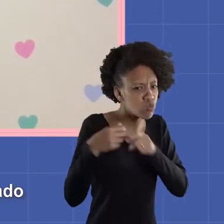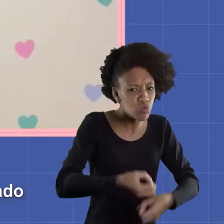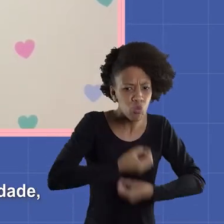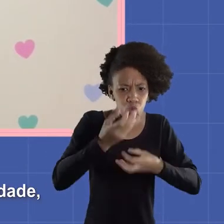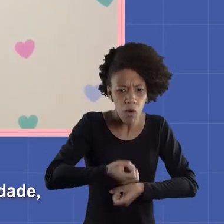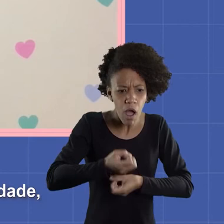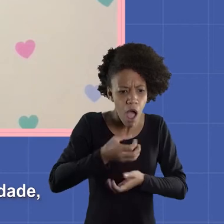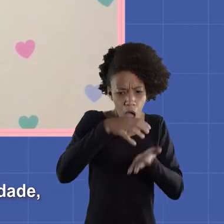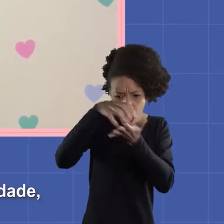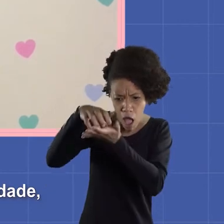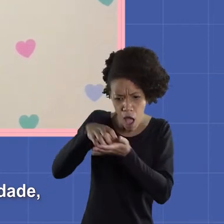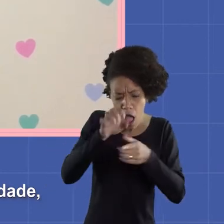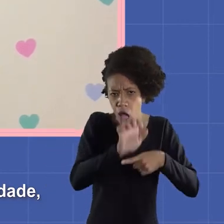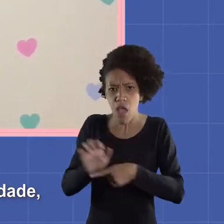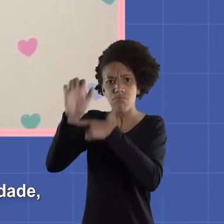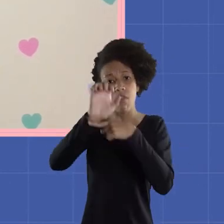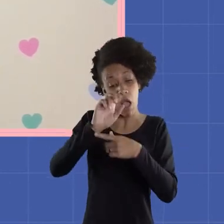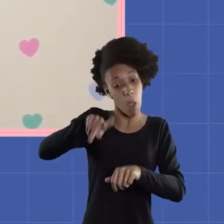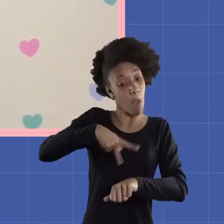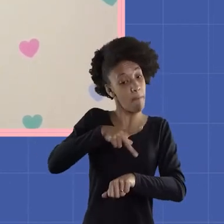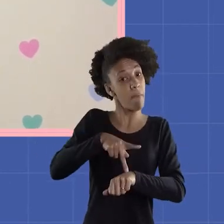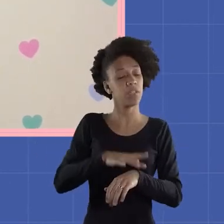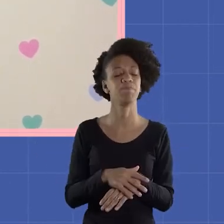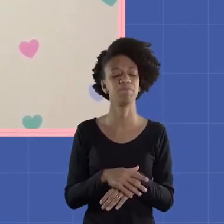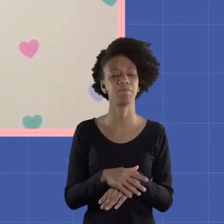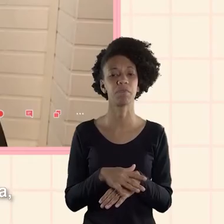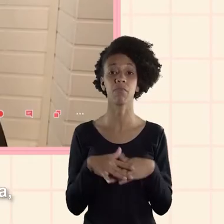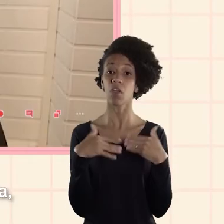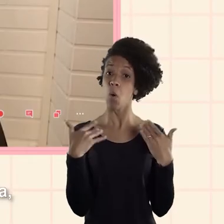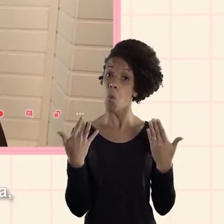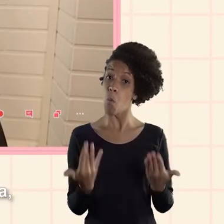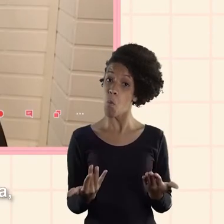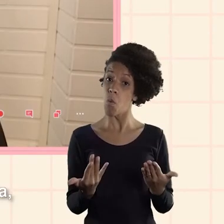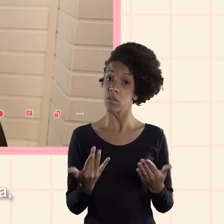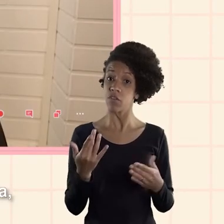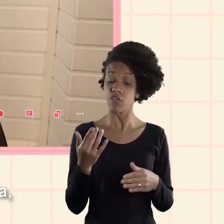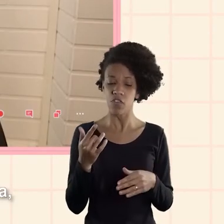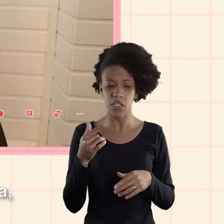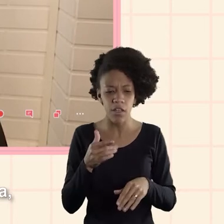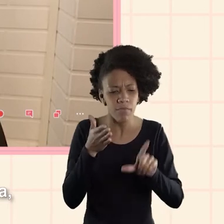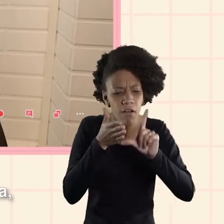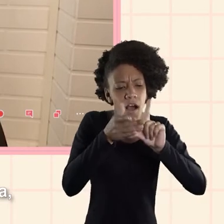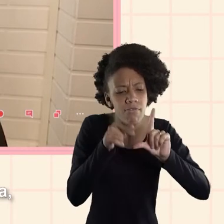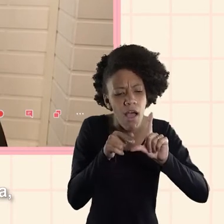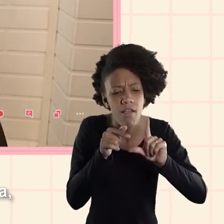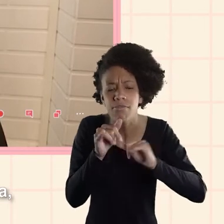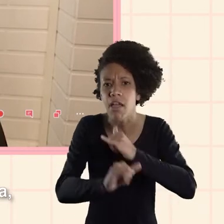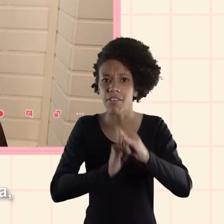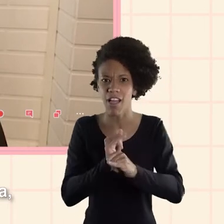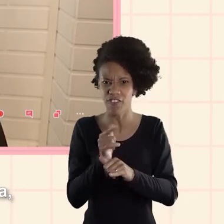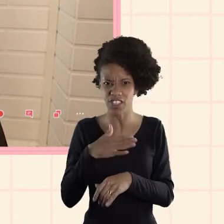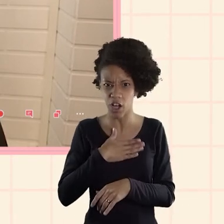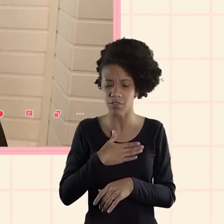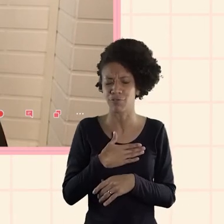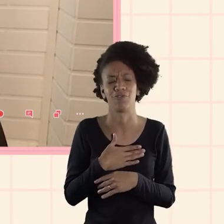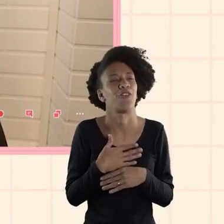fica informado de tudo que está acontecendo na nossa cidade estado ou país Quando você vai na internet você